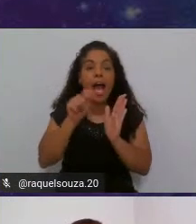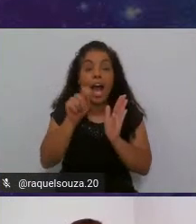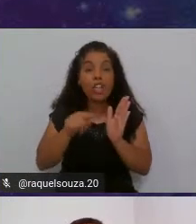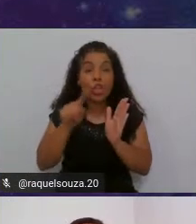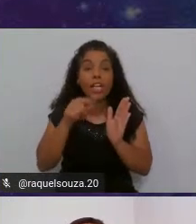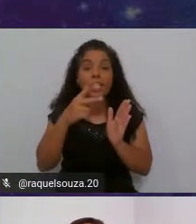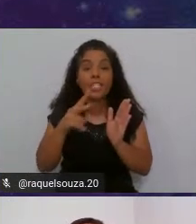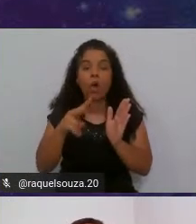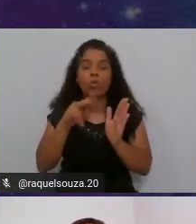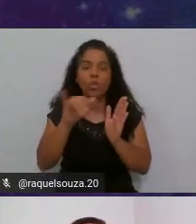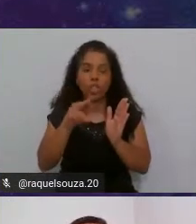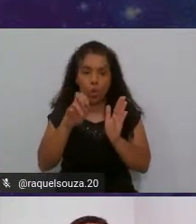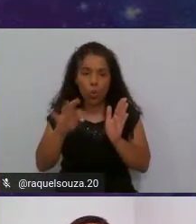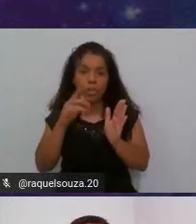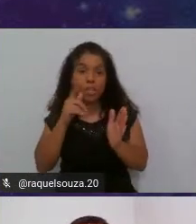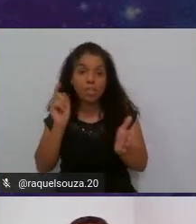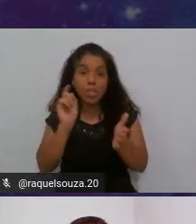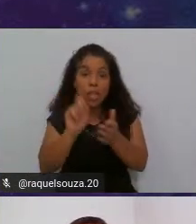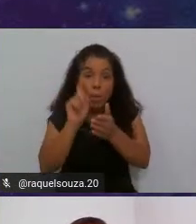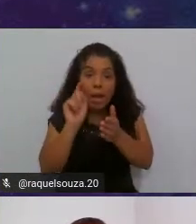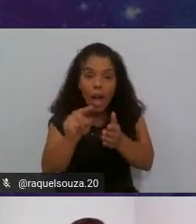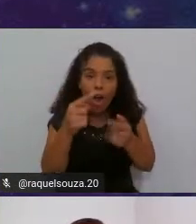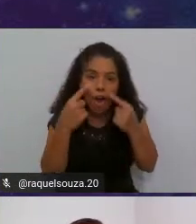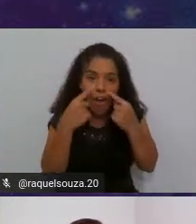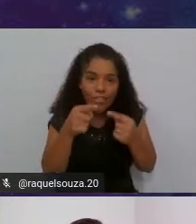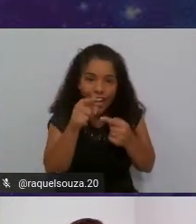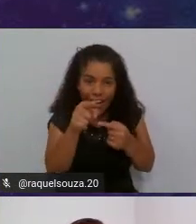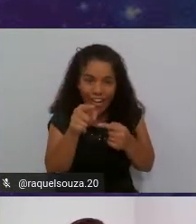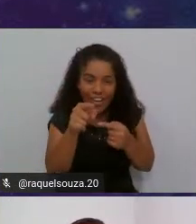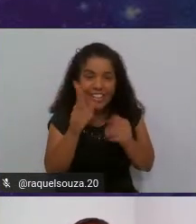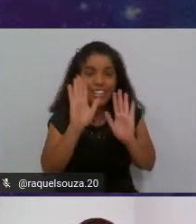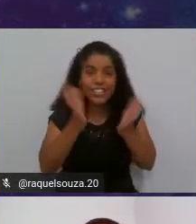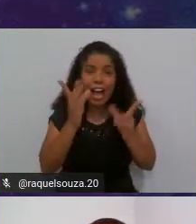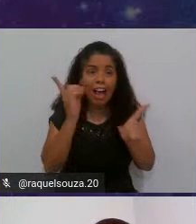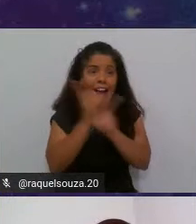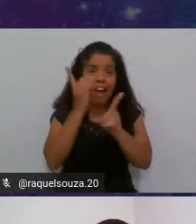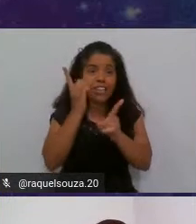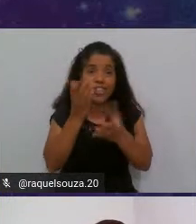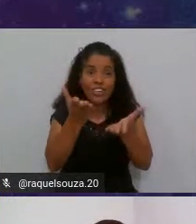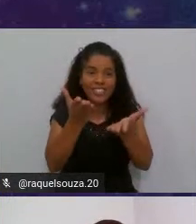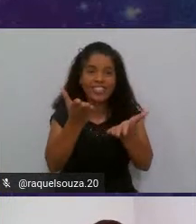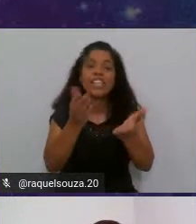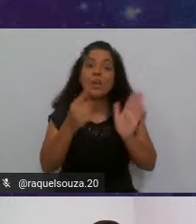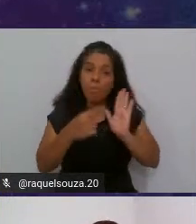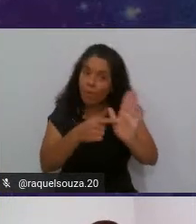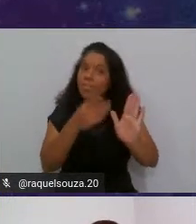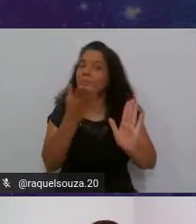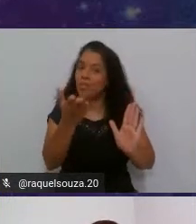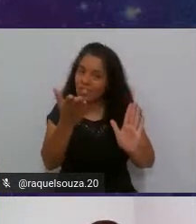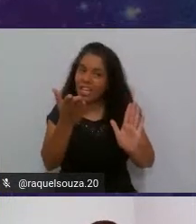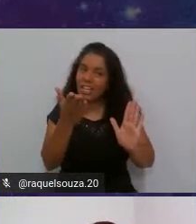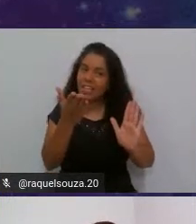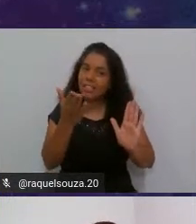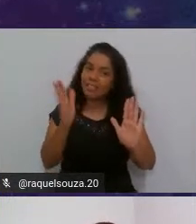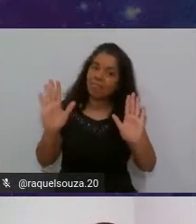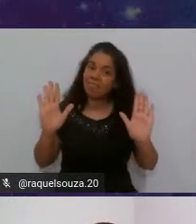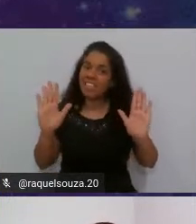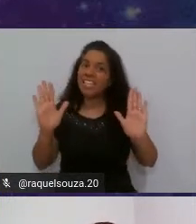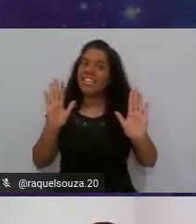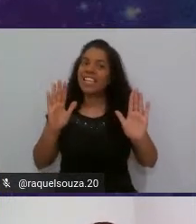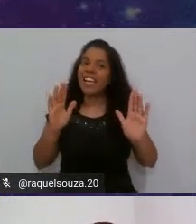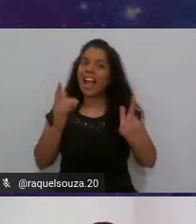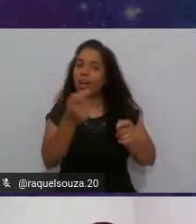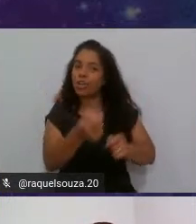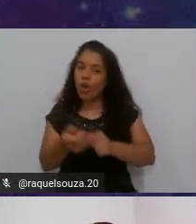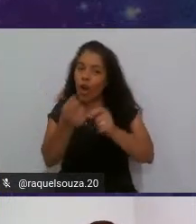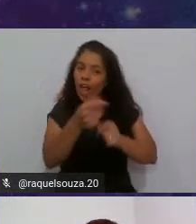e assim que eu marcar vocês podem ver que ele já achou aqui eu mostrei para vocês será que eu estou enrolando vocês